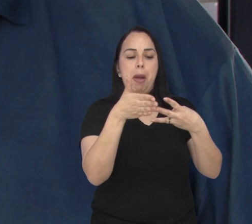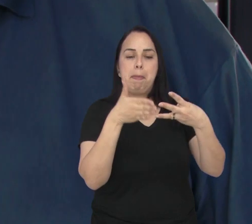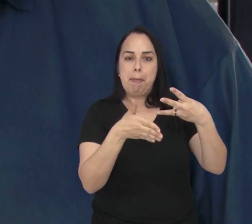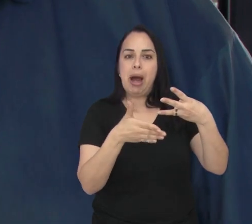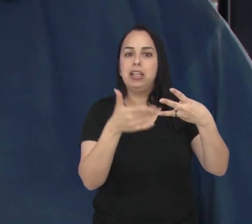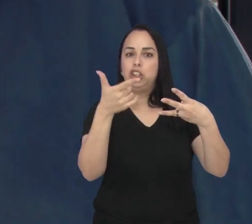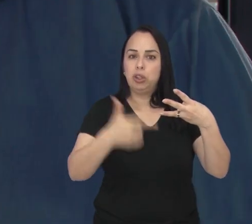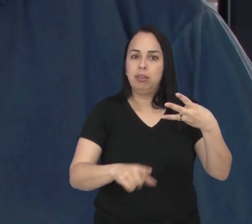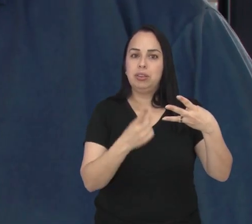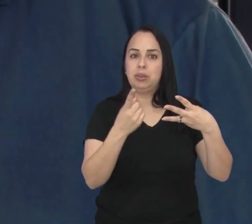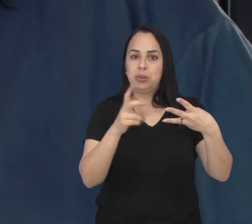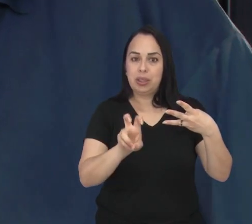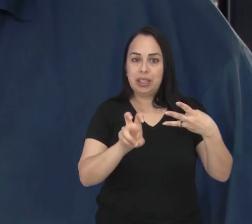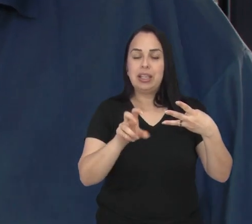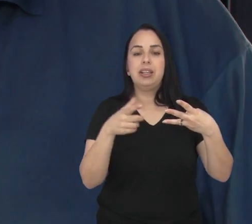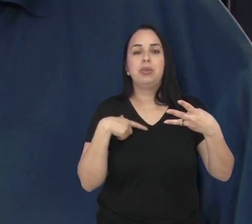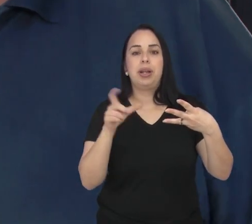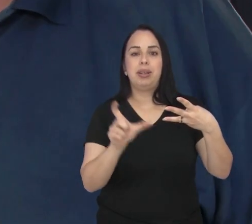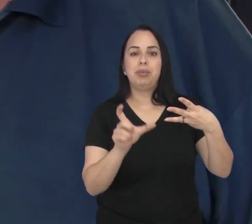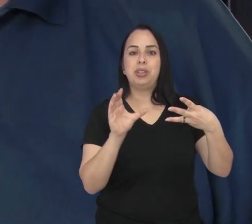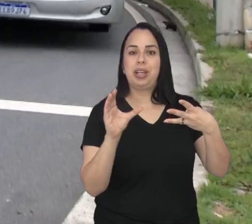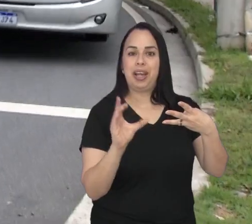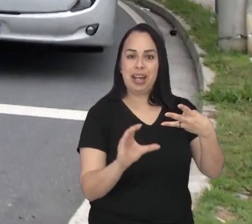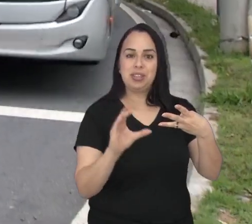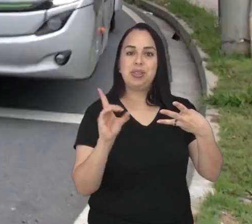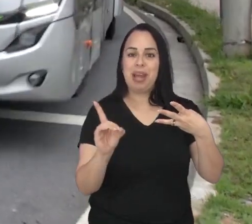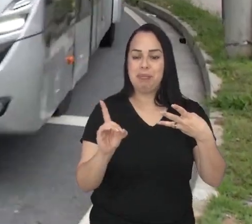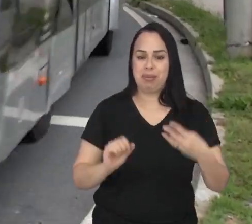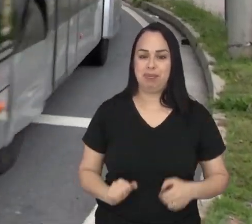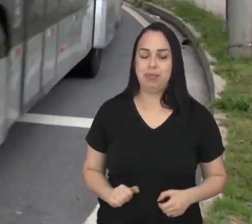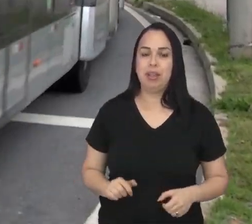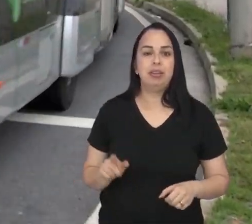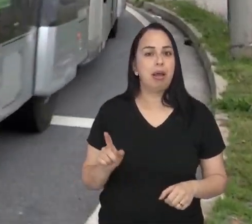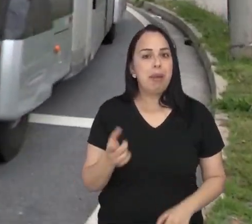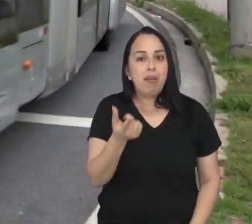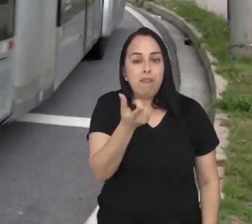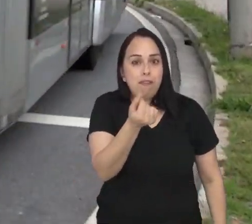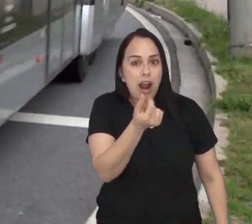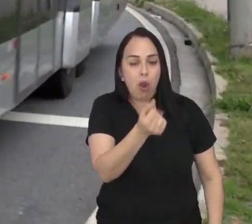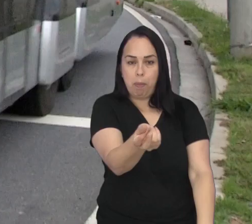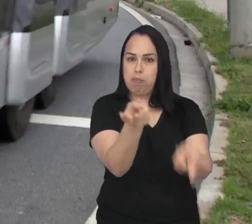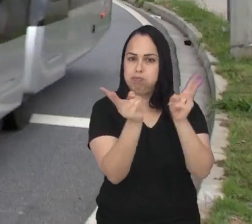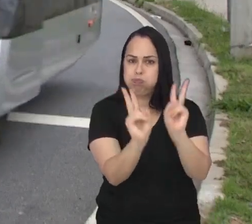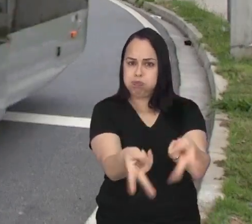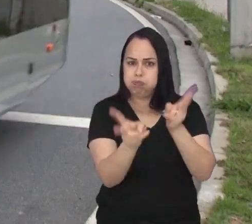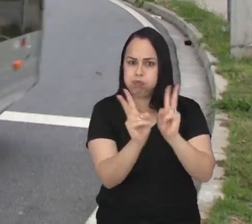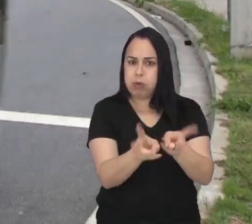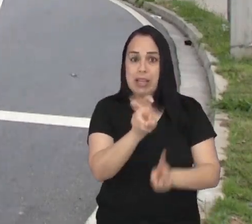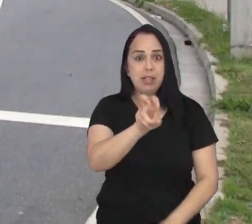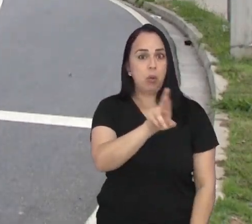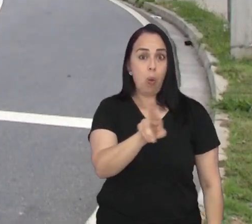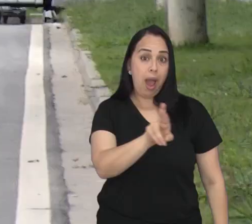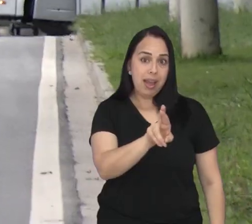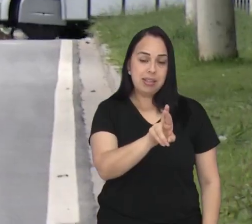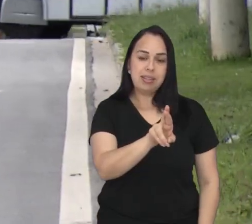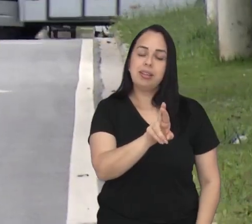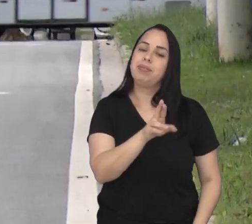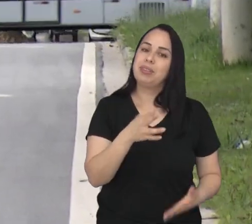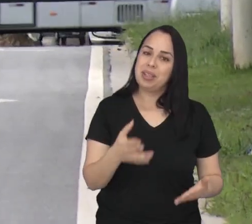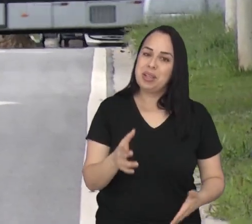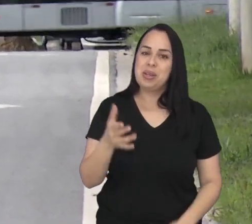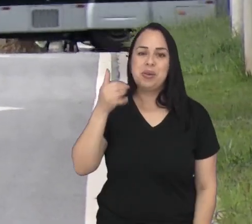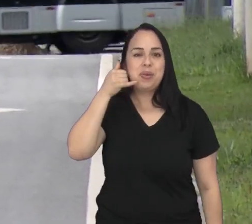liberações, seja no cartão de crédito ou de débito. A novidade também não altera o valor da tarifa, que continua a cinco reais.